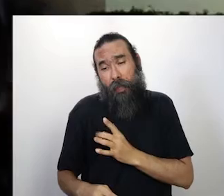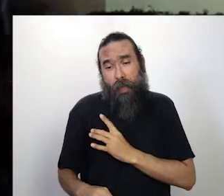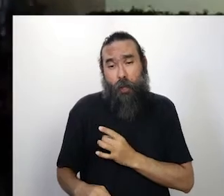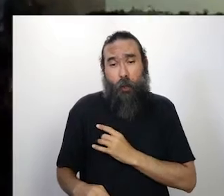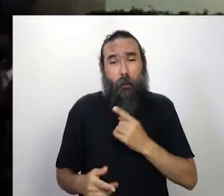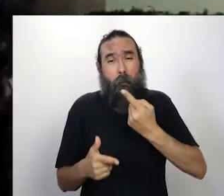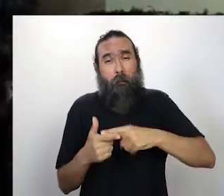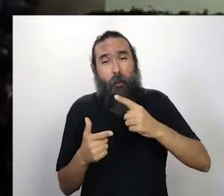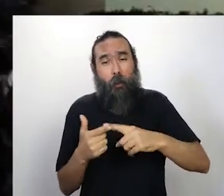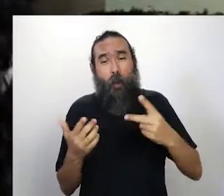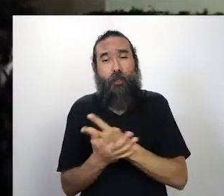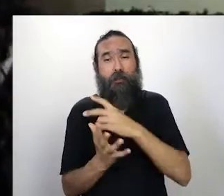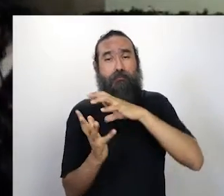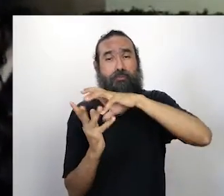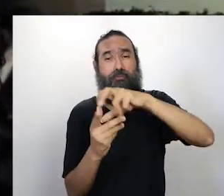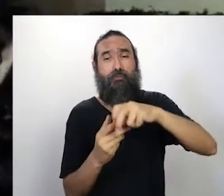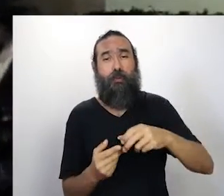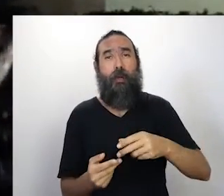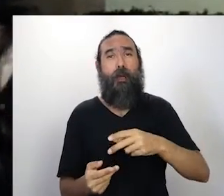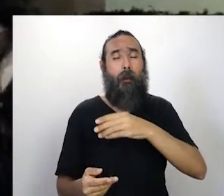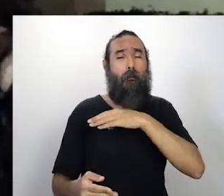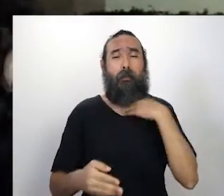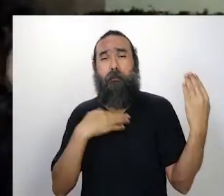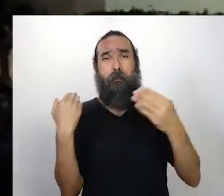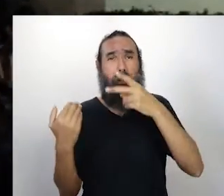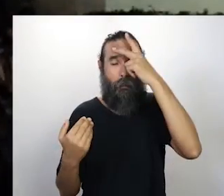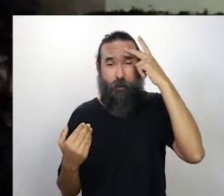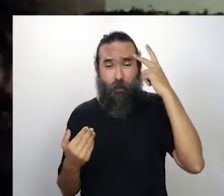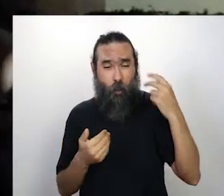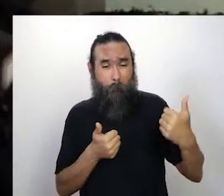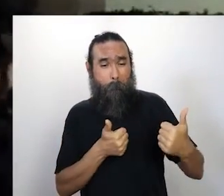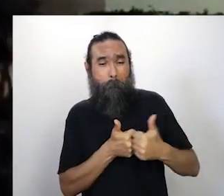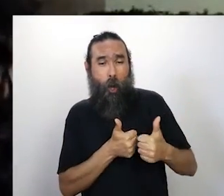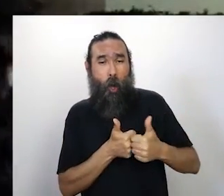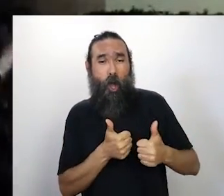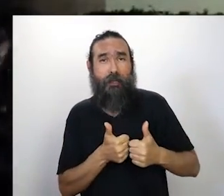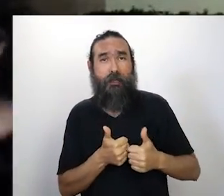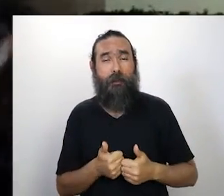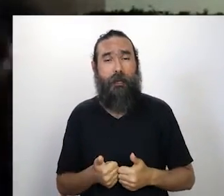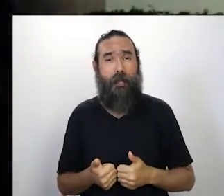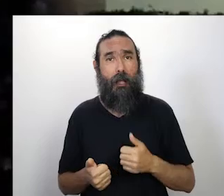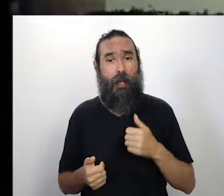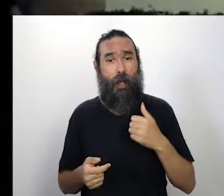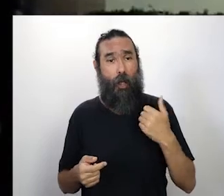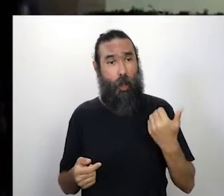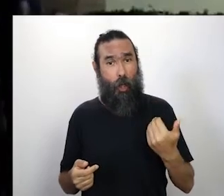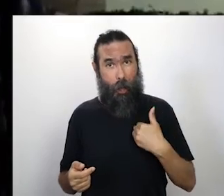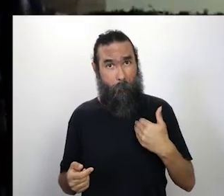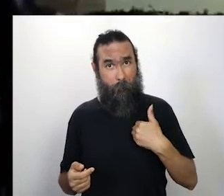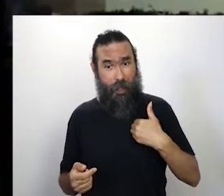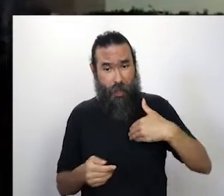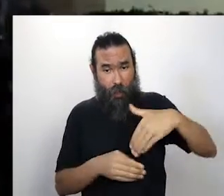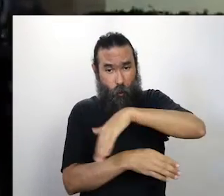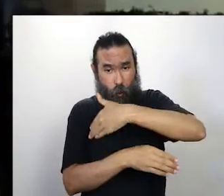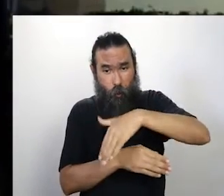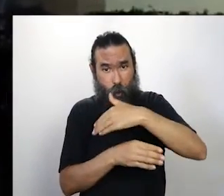porque está perdendo pessoas queridas, perdendo pessoas próximas, só que onde a gente mora, só na minha rua, na verdade, gente sabe que